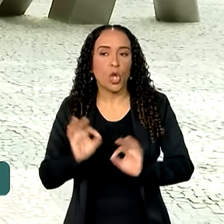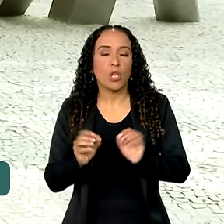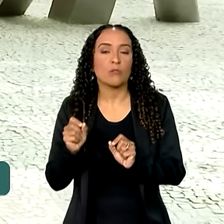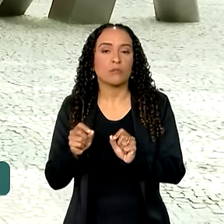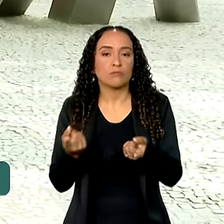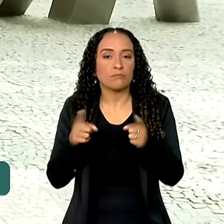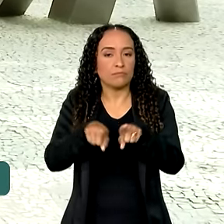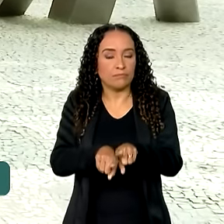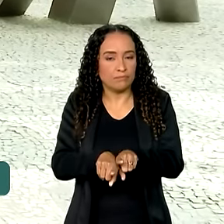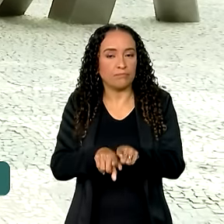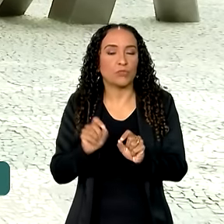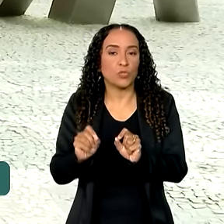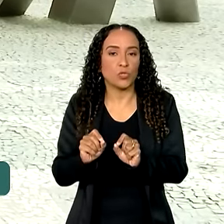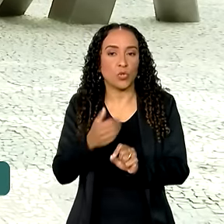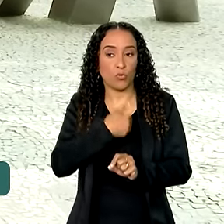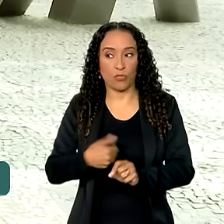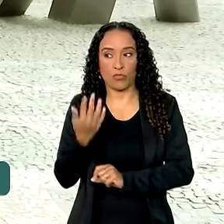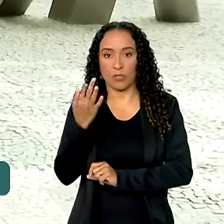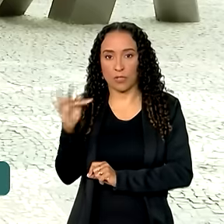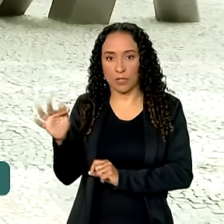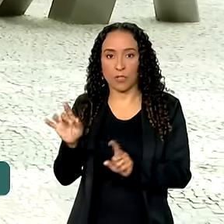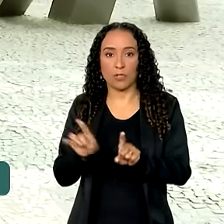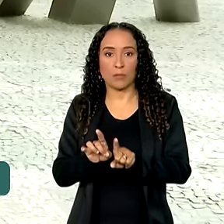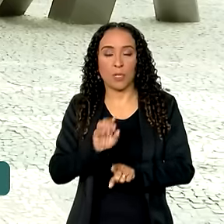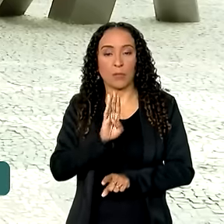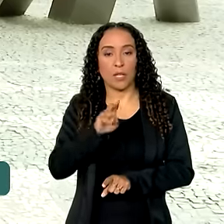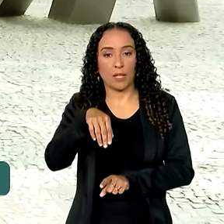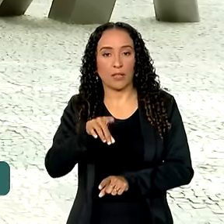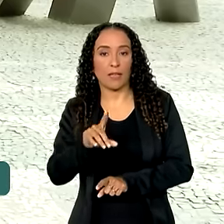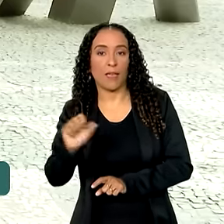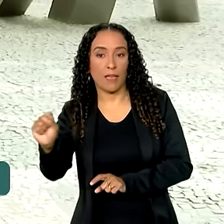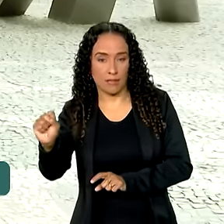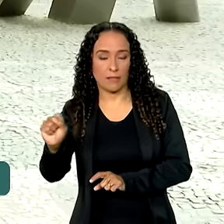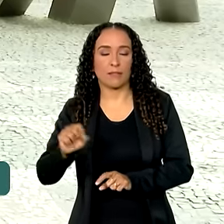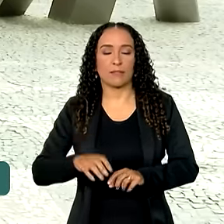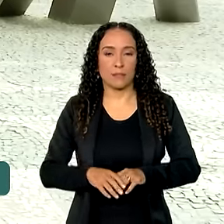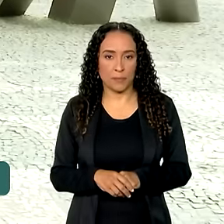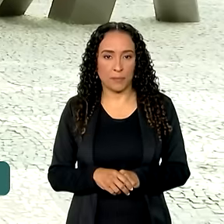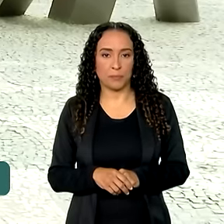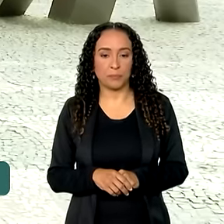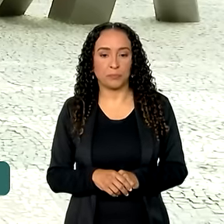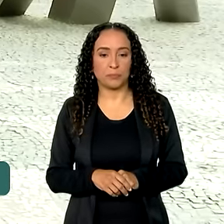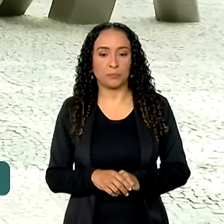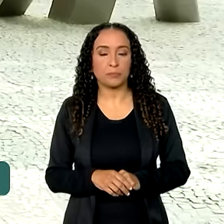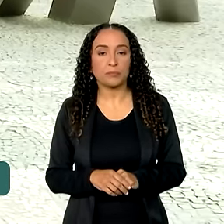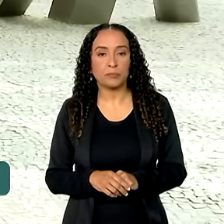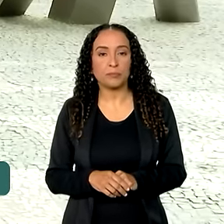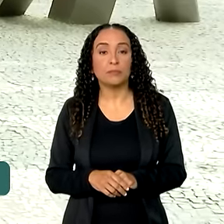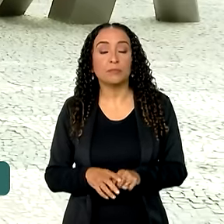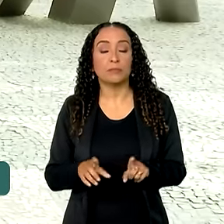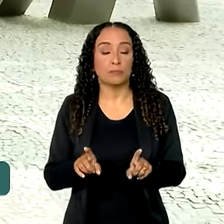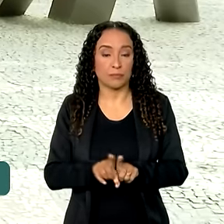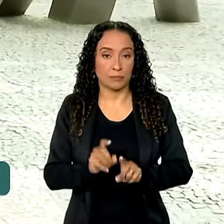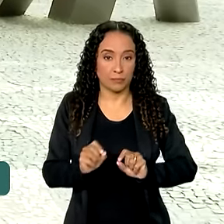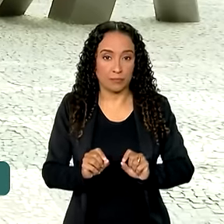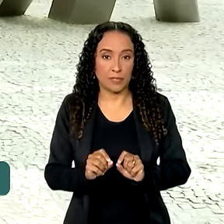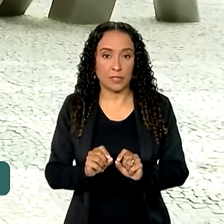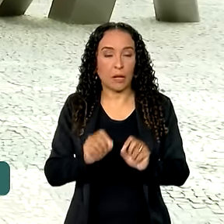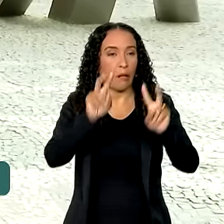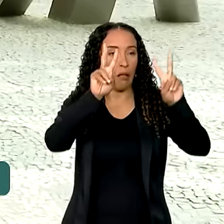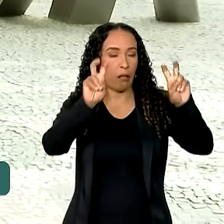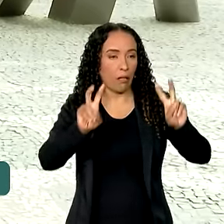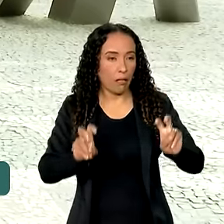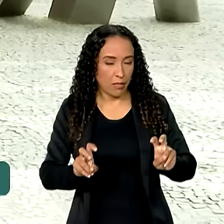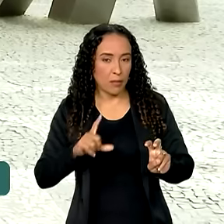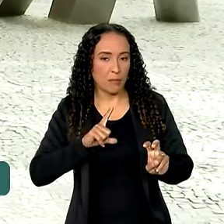parceria, fruto de uma parceria do governo federal com o BNDES, o Banco Nacional do Desenvolvimento Social e Econômico. Entre os temas que